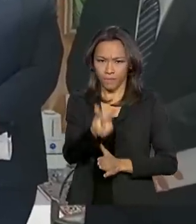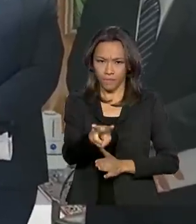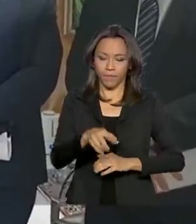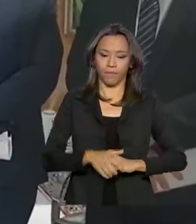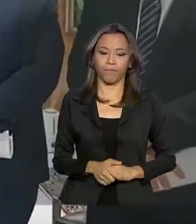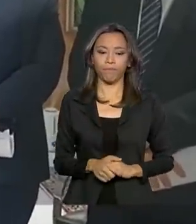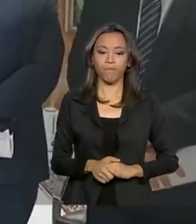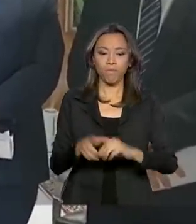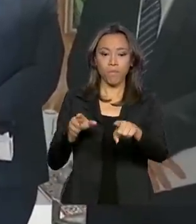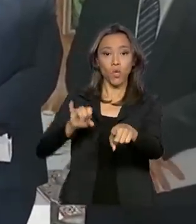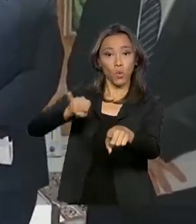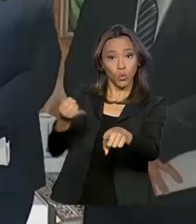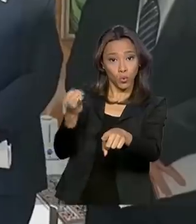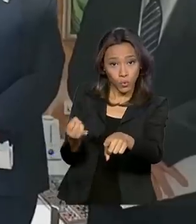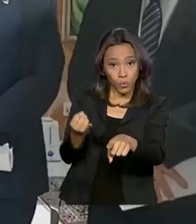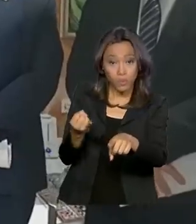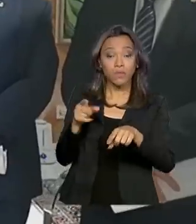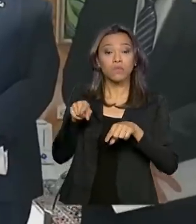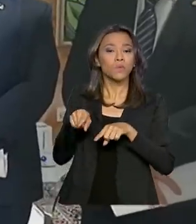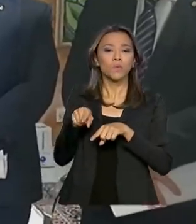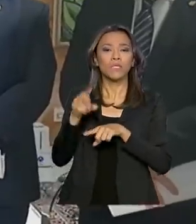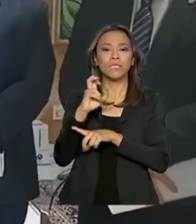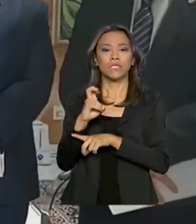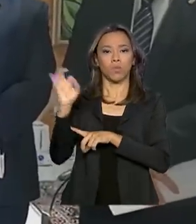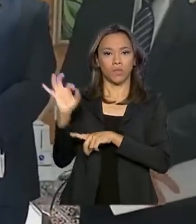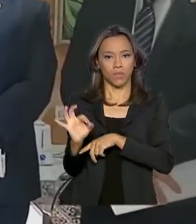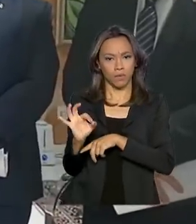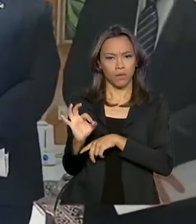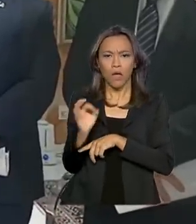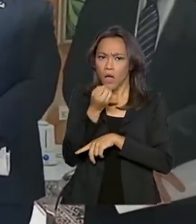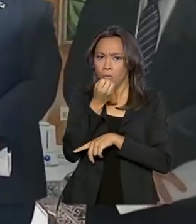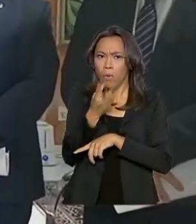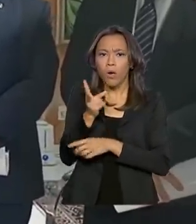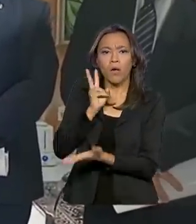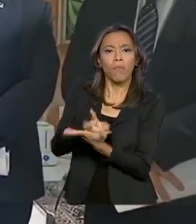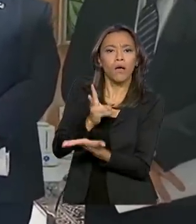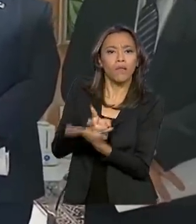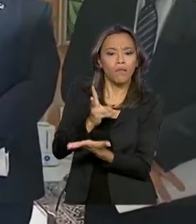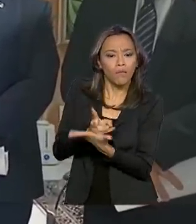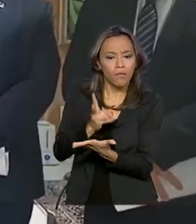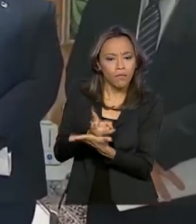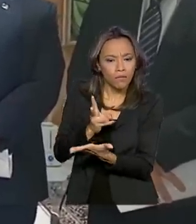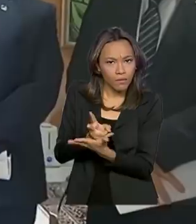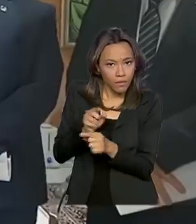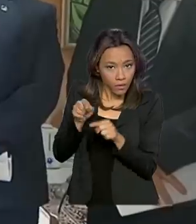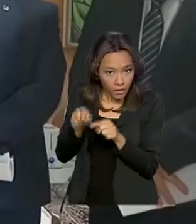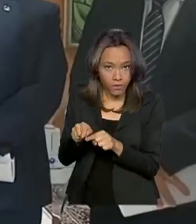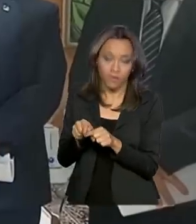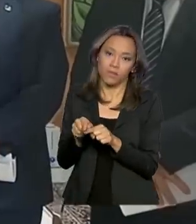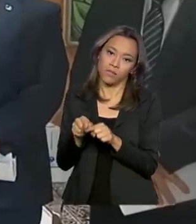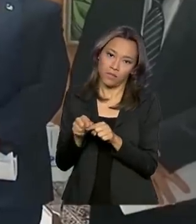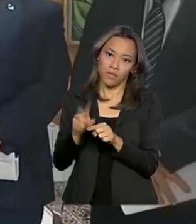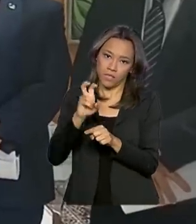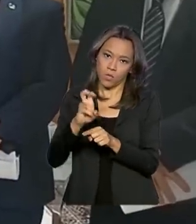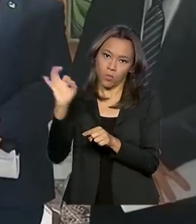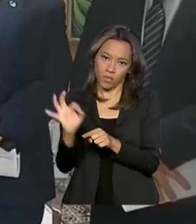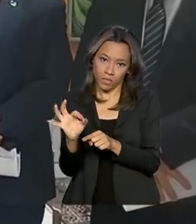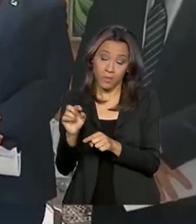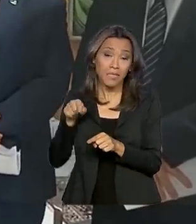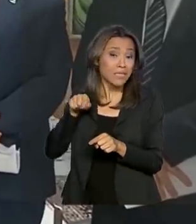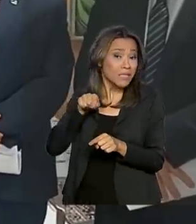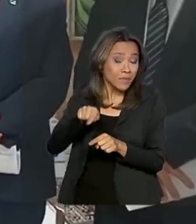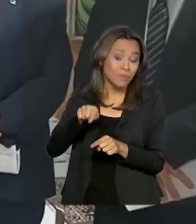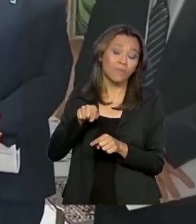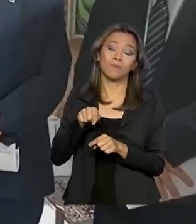O juros está 5%. Vamos supor que seja mantido na semana que vem a taxa Selic 5%. Isso aí